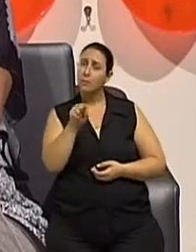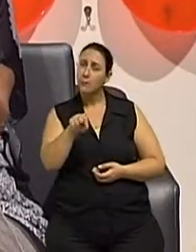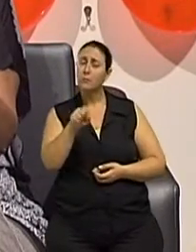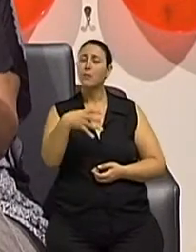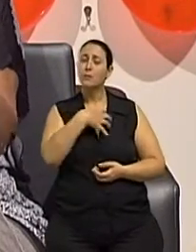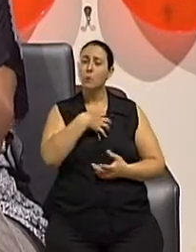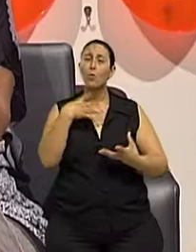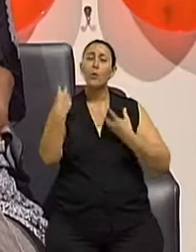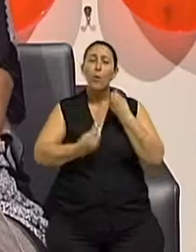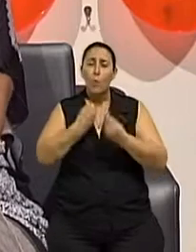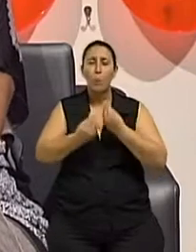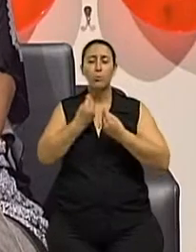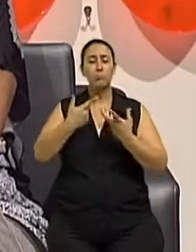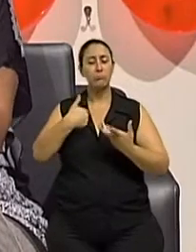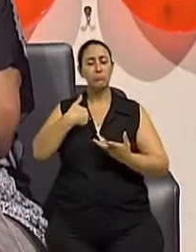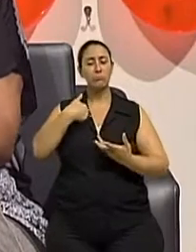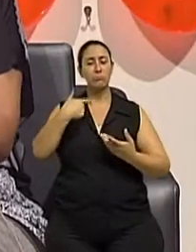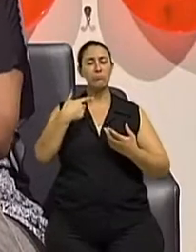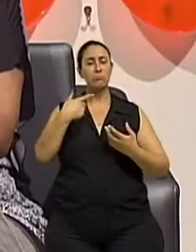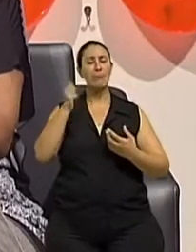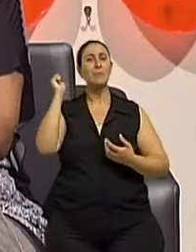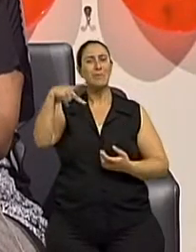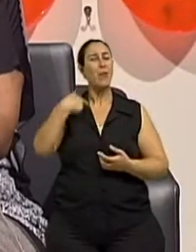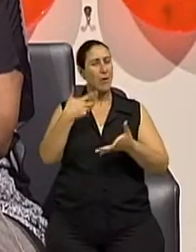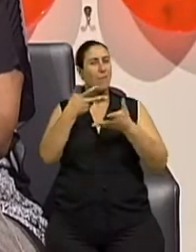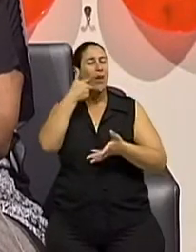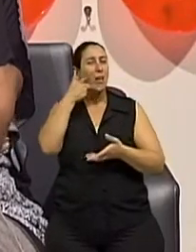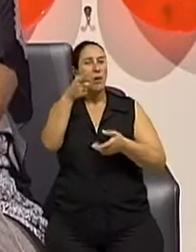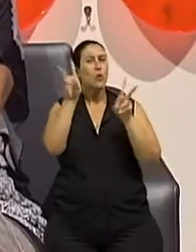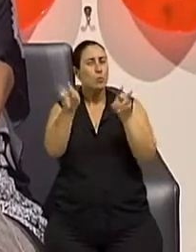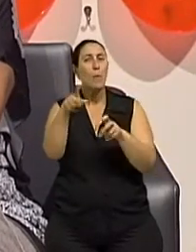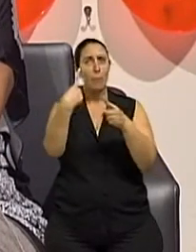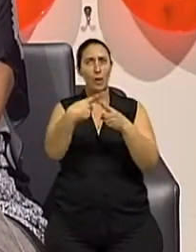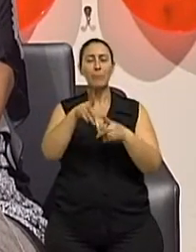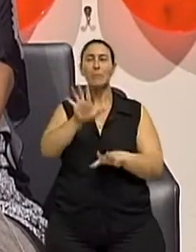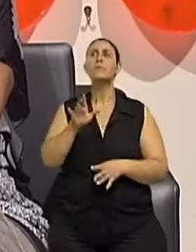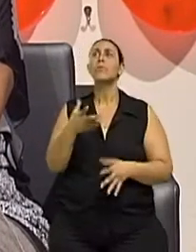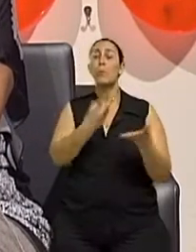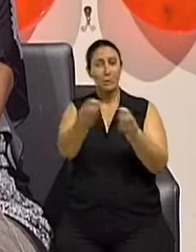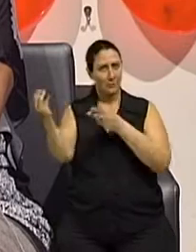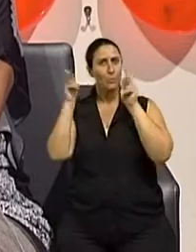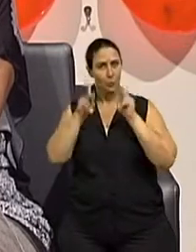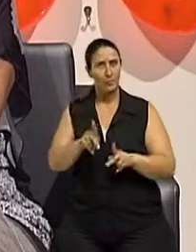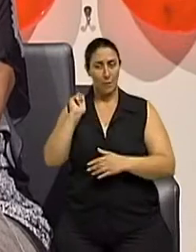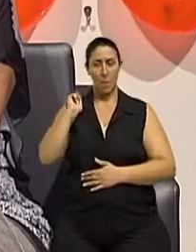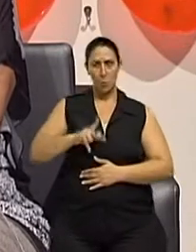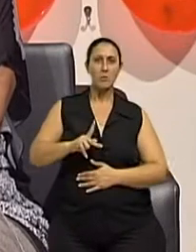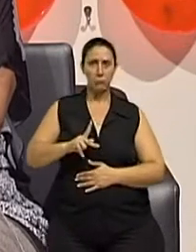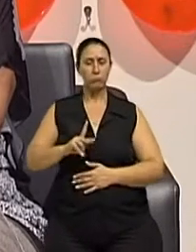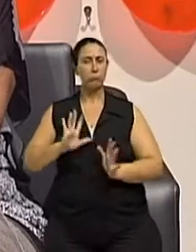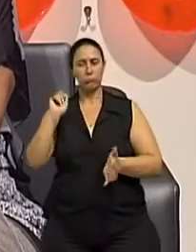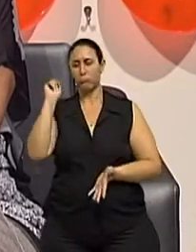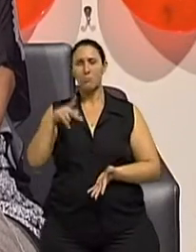da retomada da aposentadoria, Eliane. Eu queria pegar nesse segundo bloco, começar por aí, essa questão assim, as pessoas se aposentam, tem